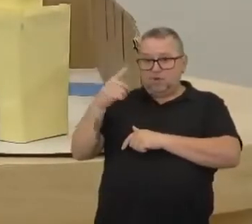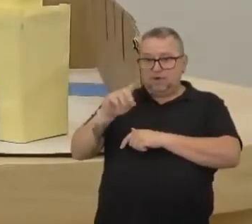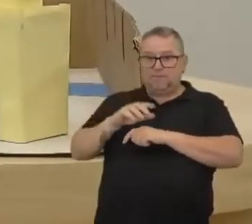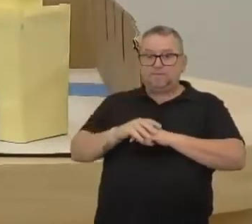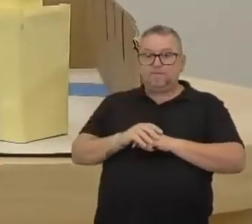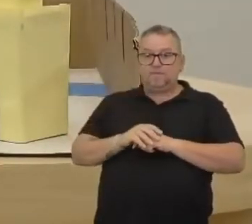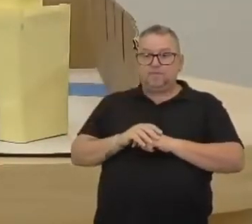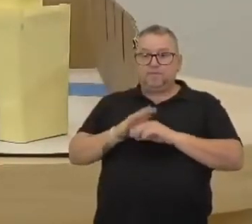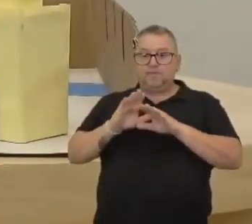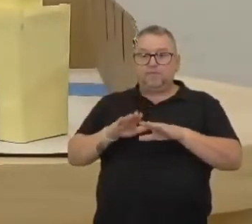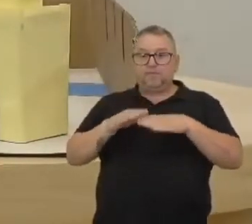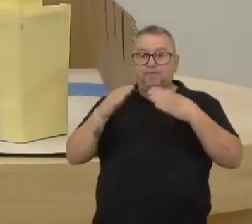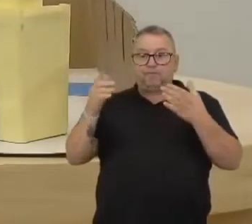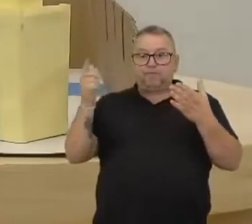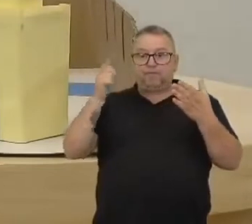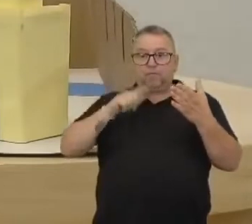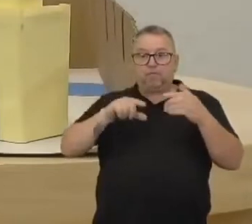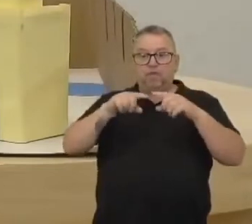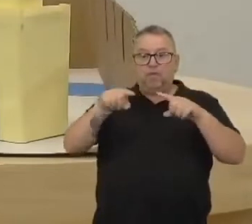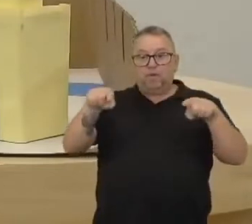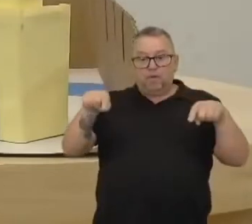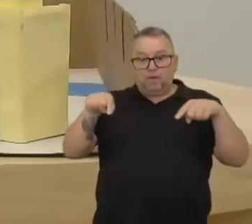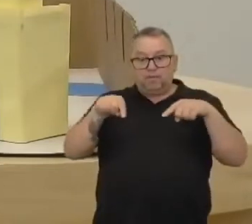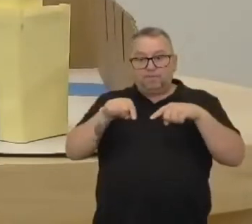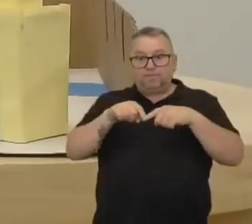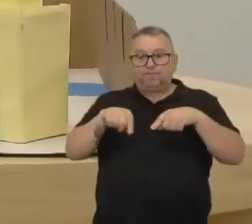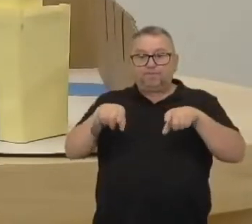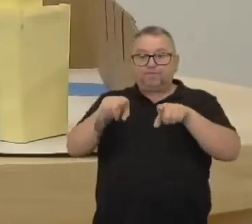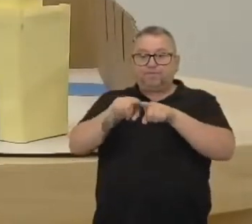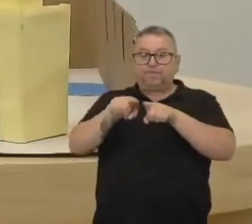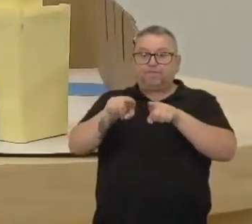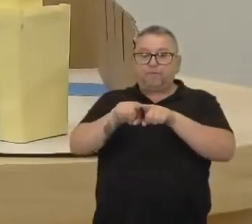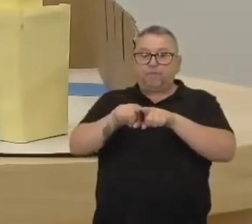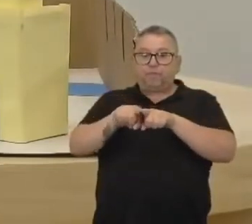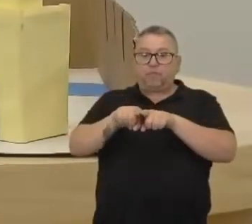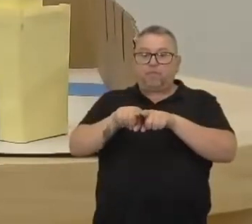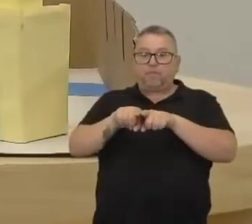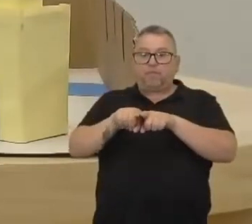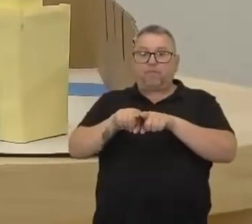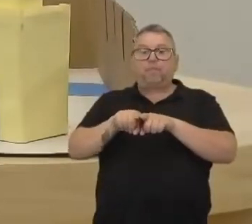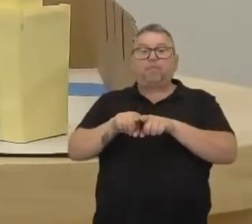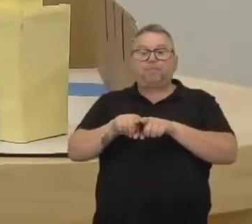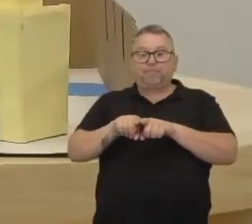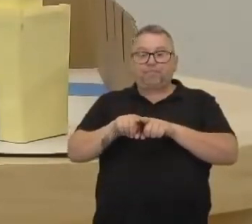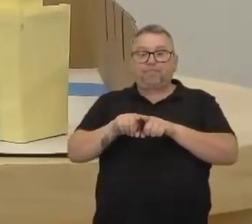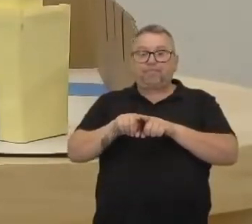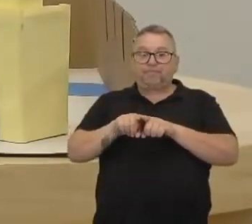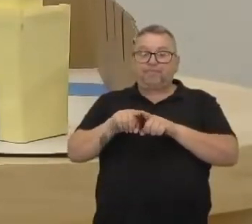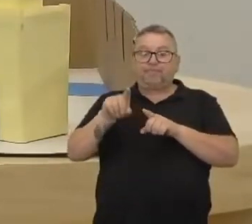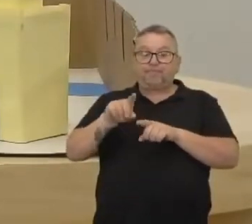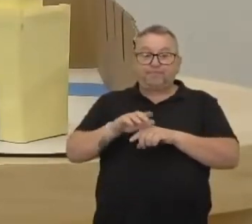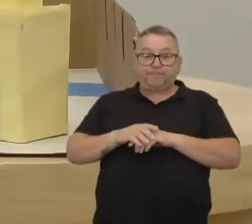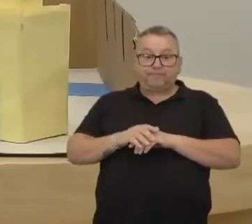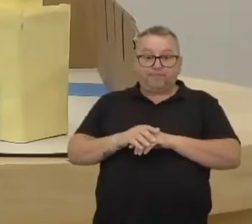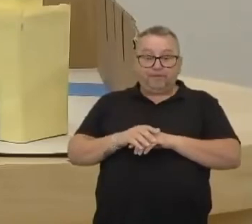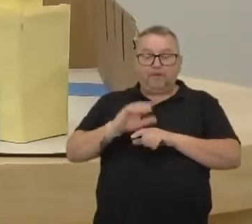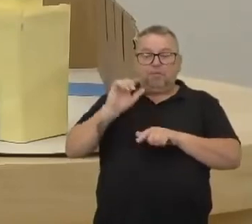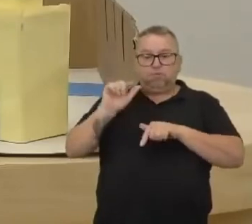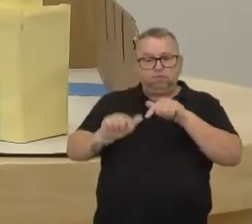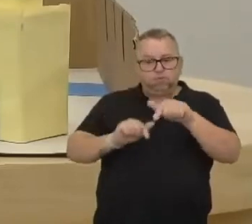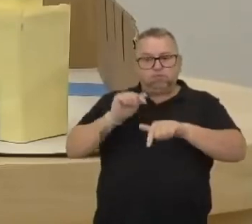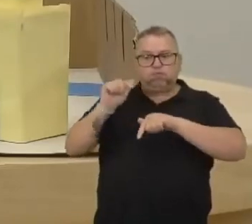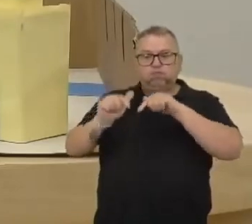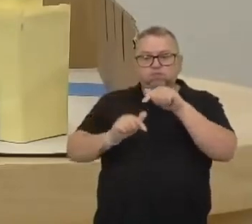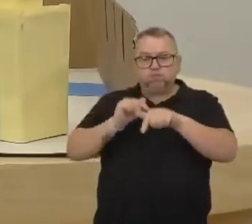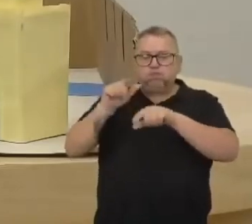Quando ele ganha essas terras e ele, né, que é um vassalo, ele trabalha